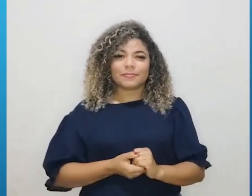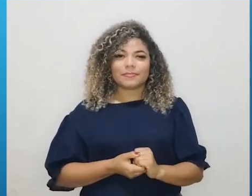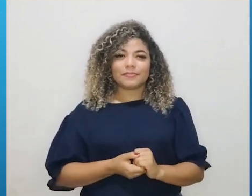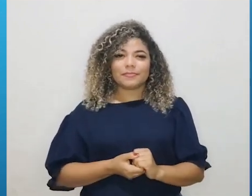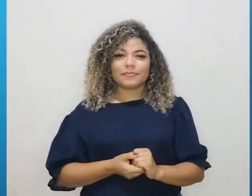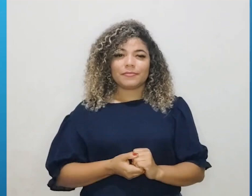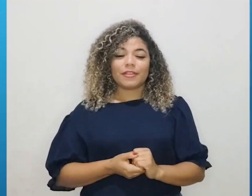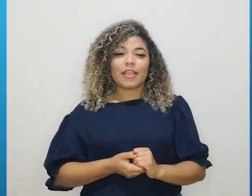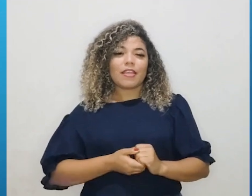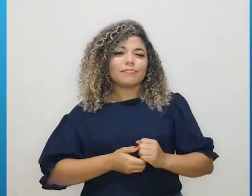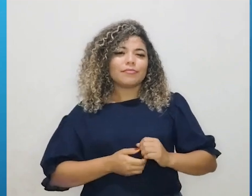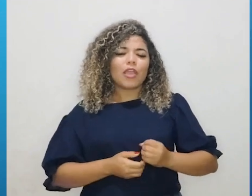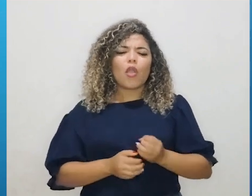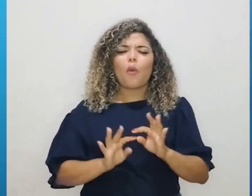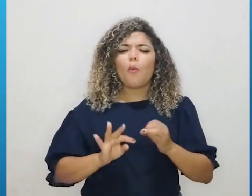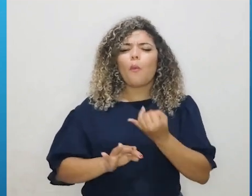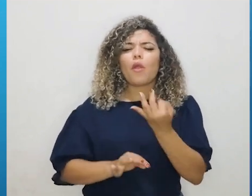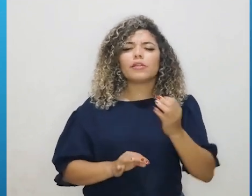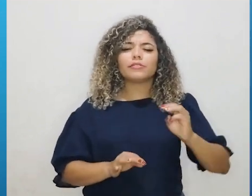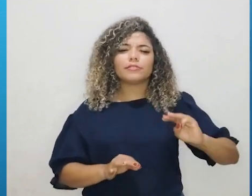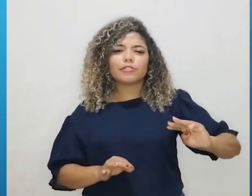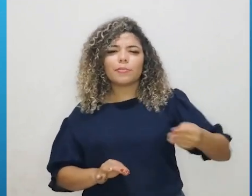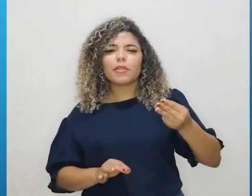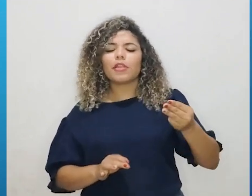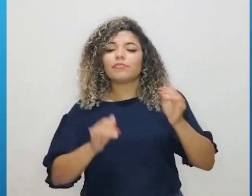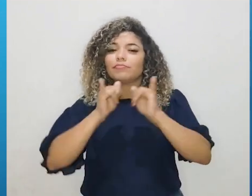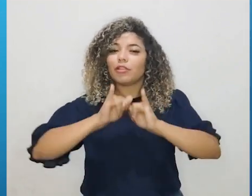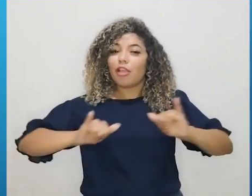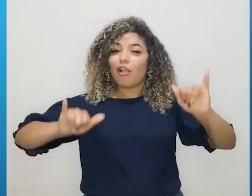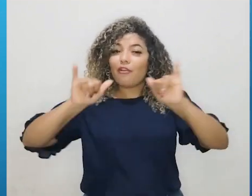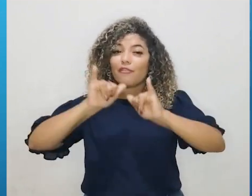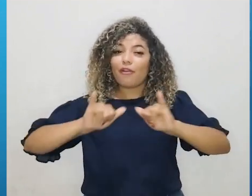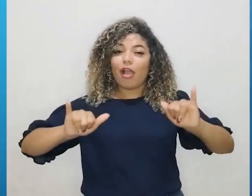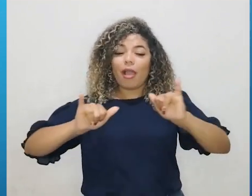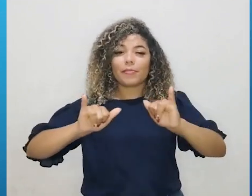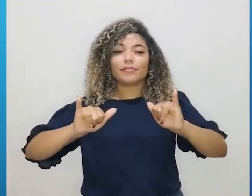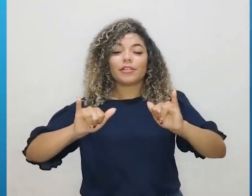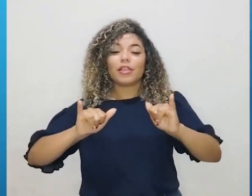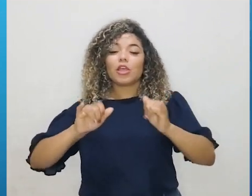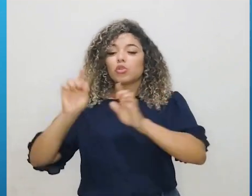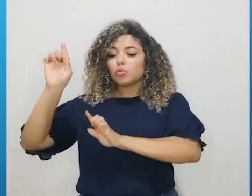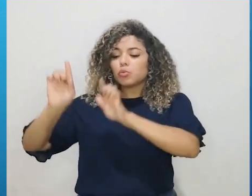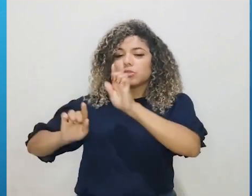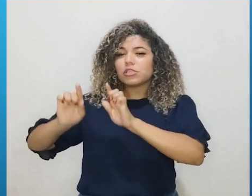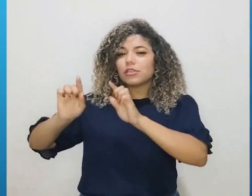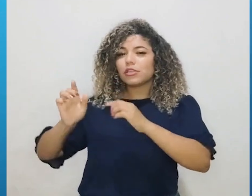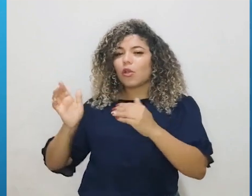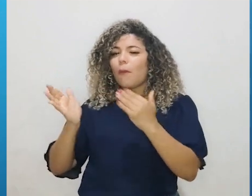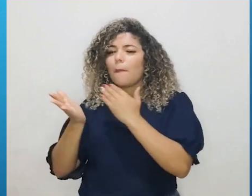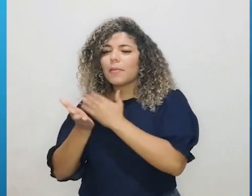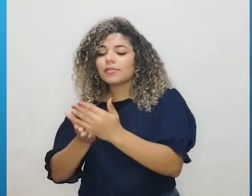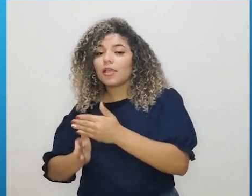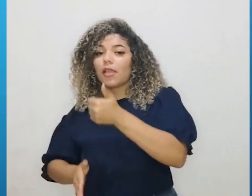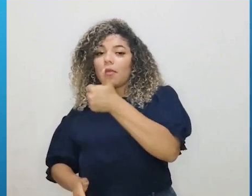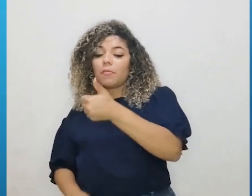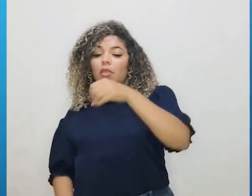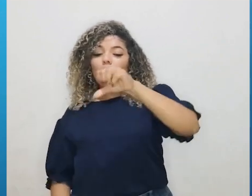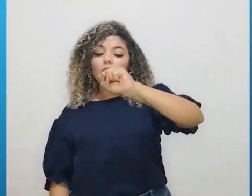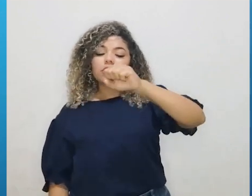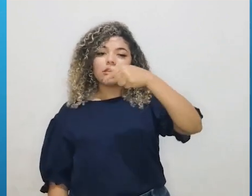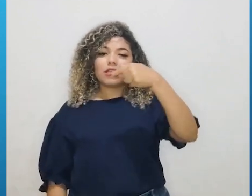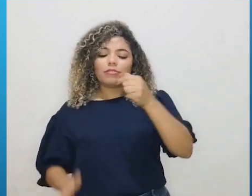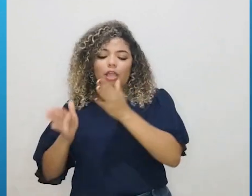décadas, em milhões de habitantes. Então, gente tem informações aqui desde o censo que vai de 1872